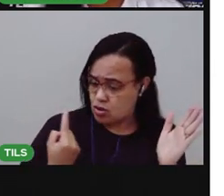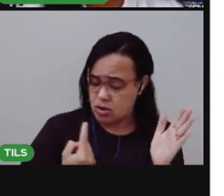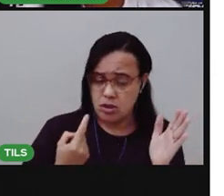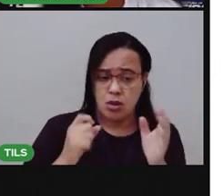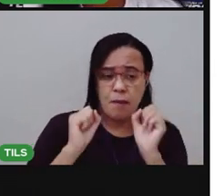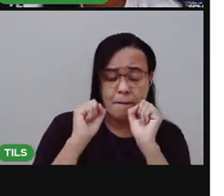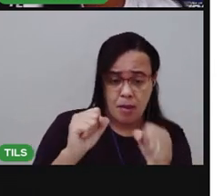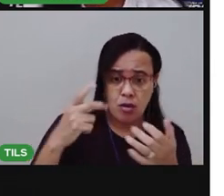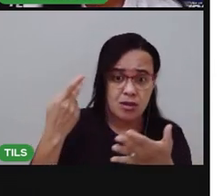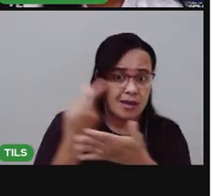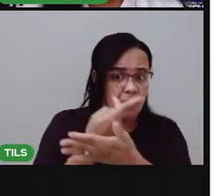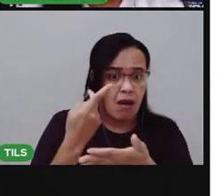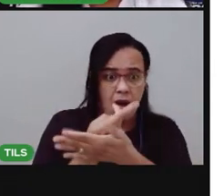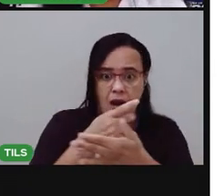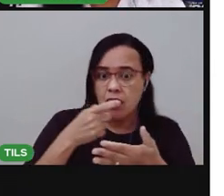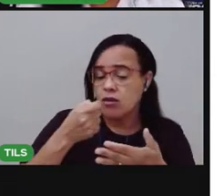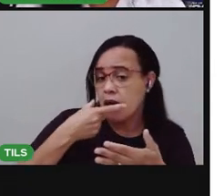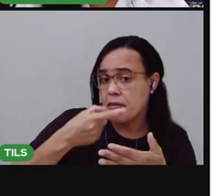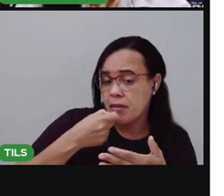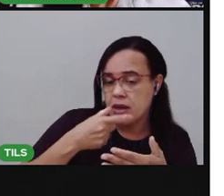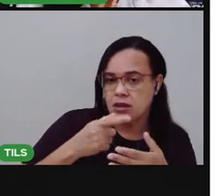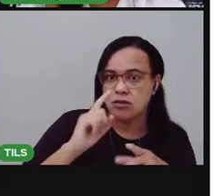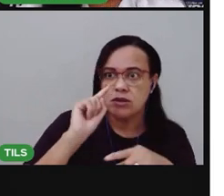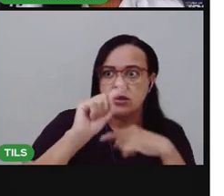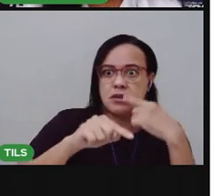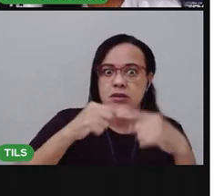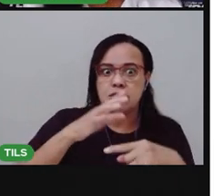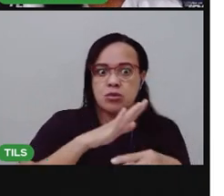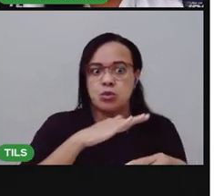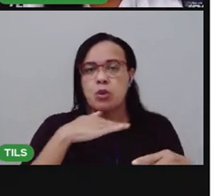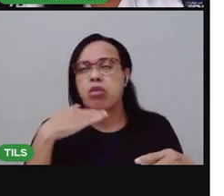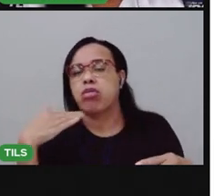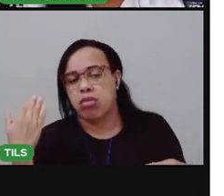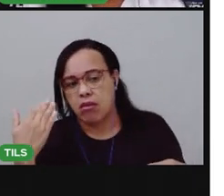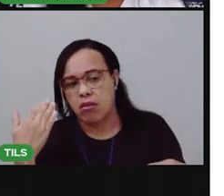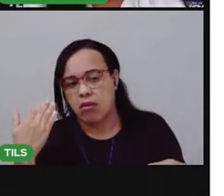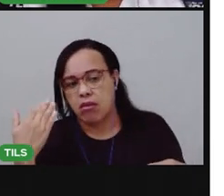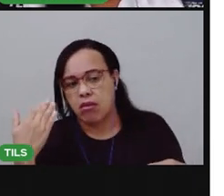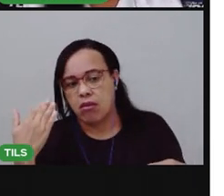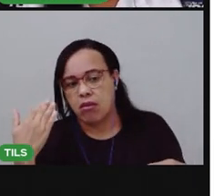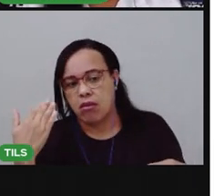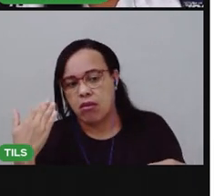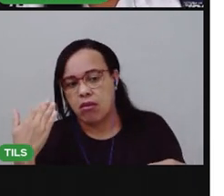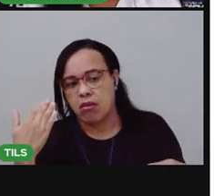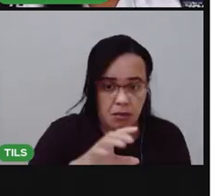também pode morrer. Então, nada de mexer em remédio.